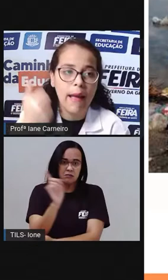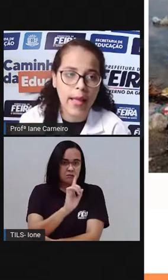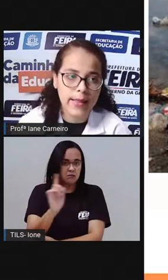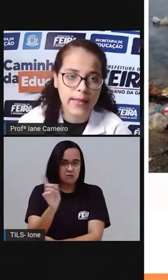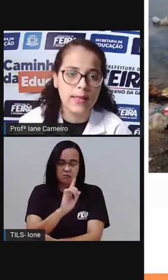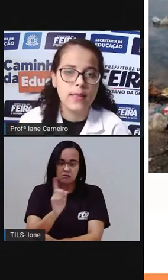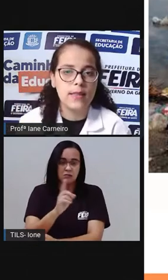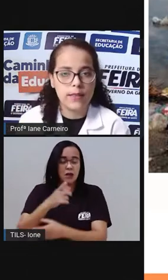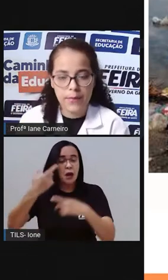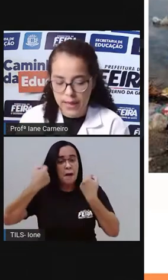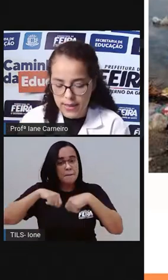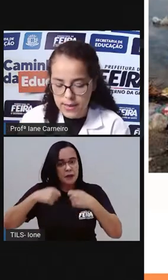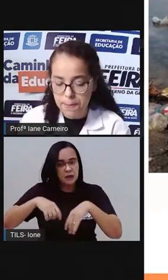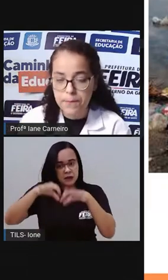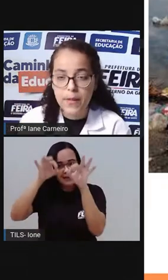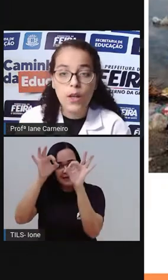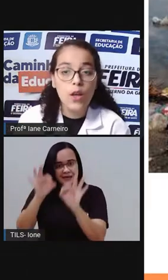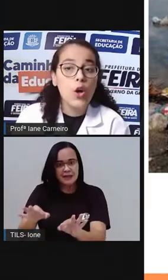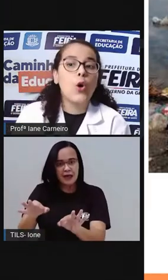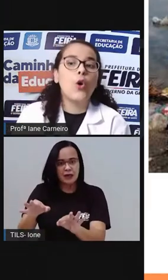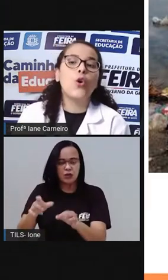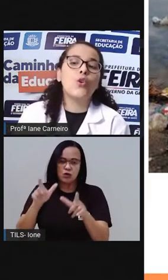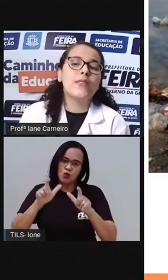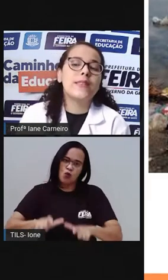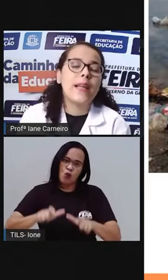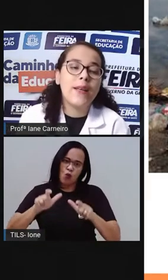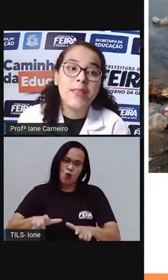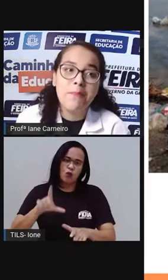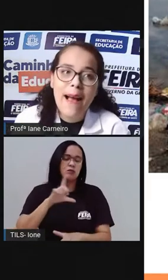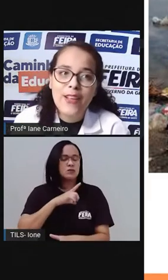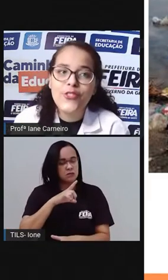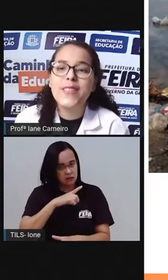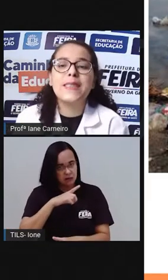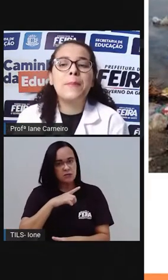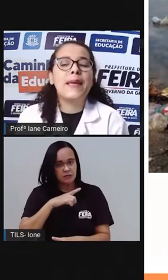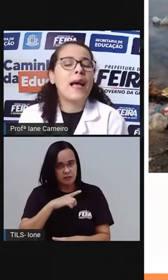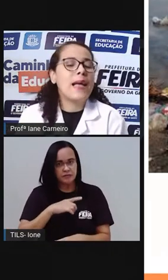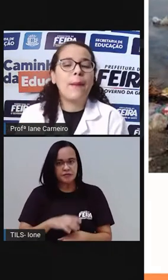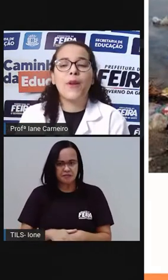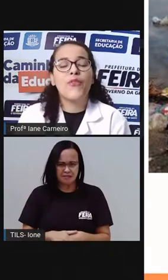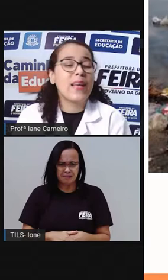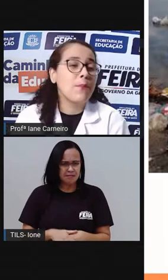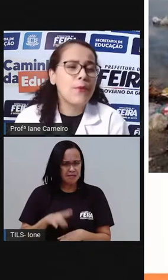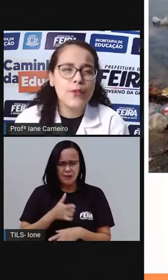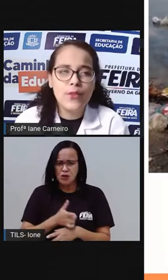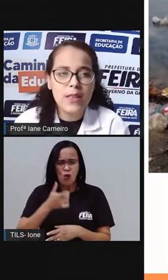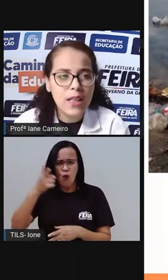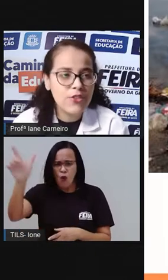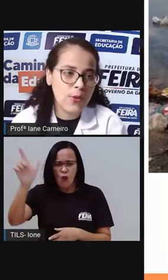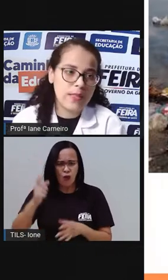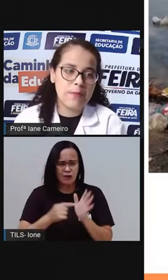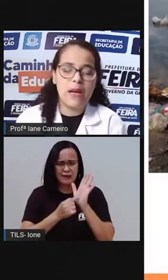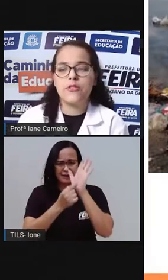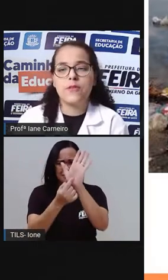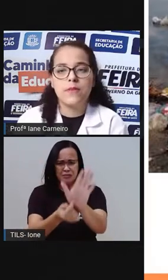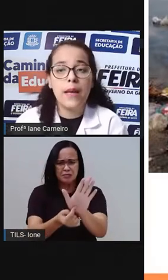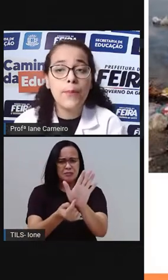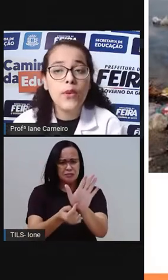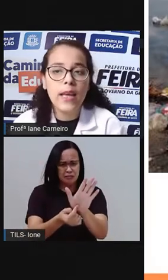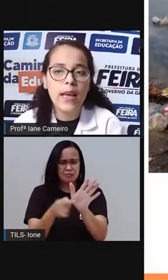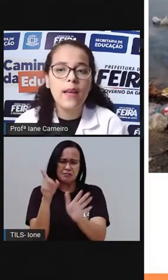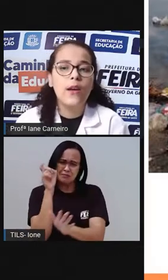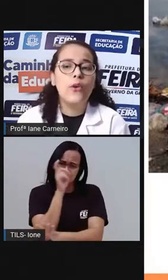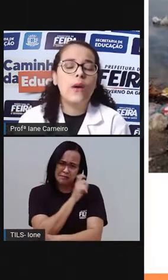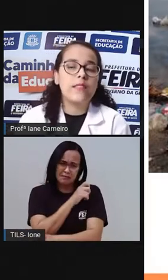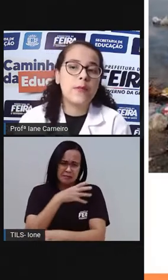correta. Beleza? Outra imagem que também... Ai, a Pró fica muito triste com essa imagem, né?